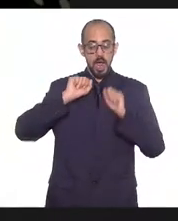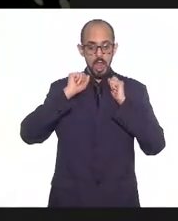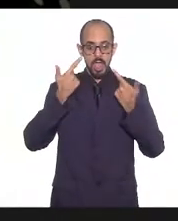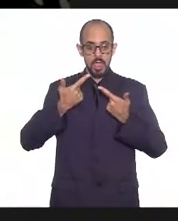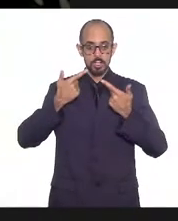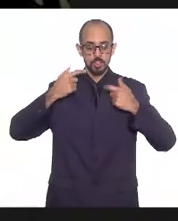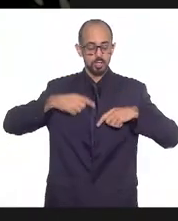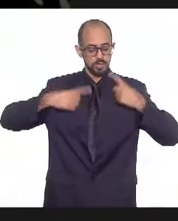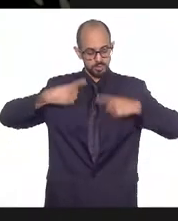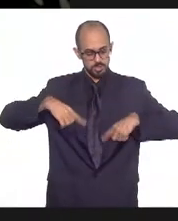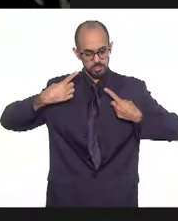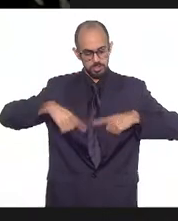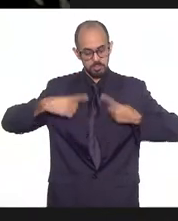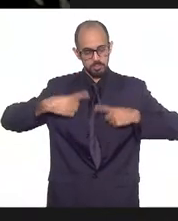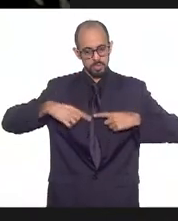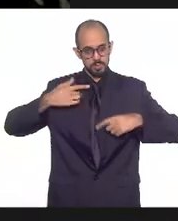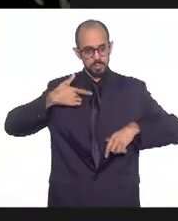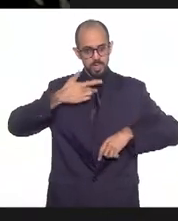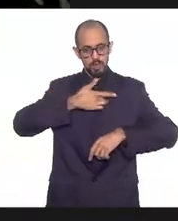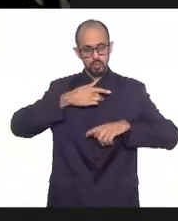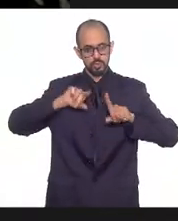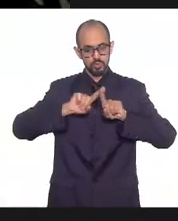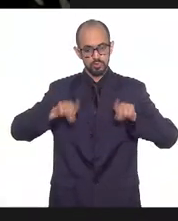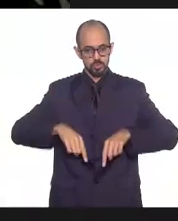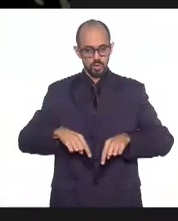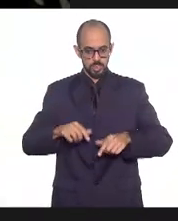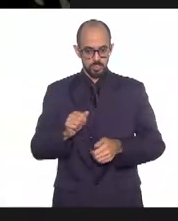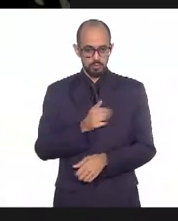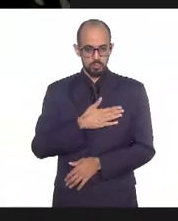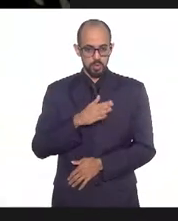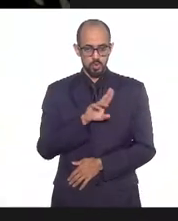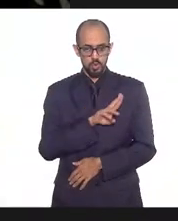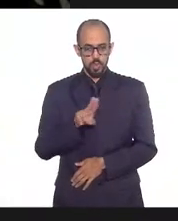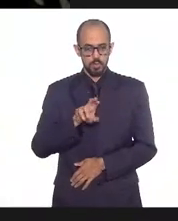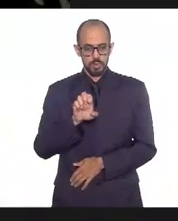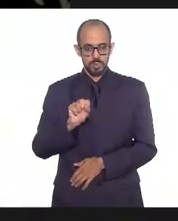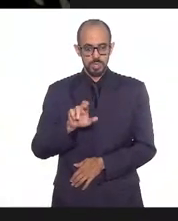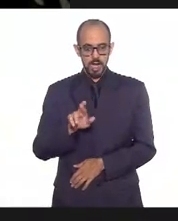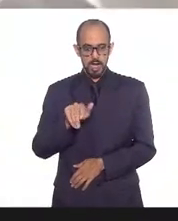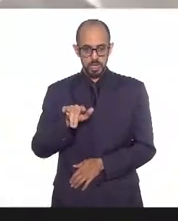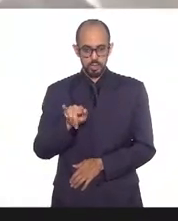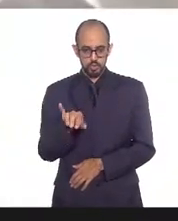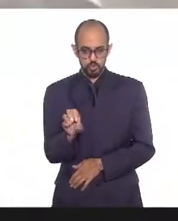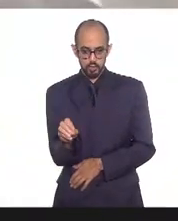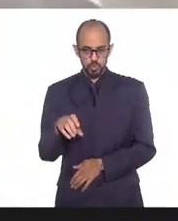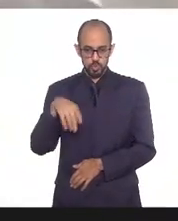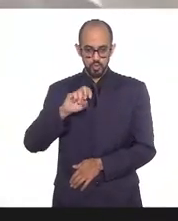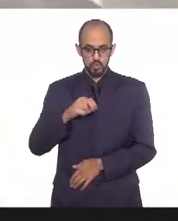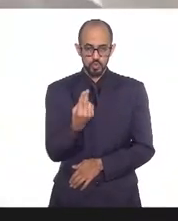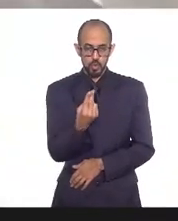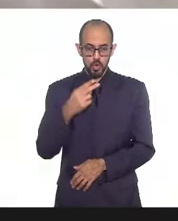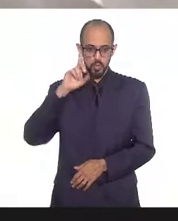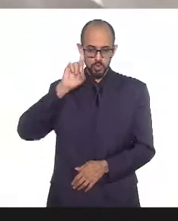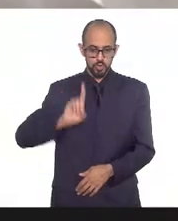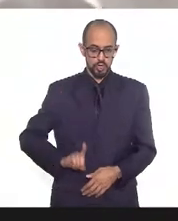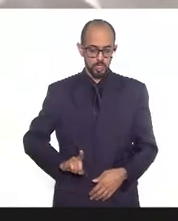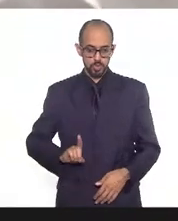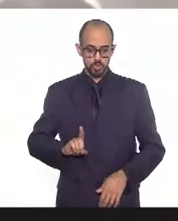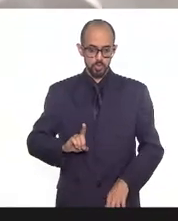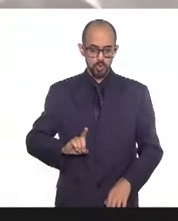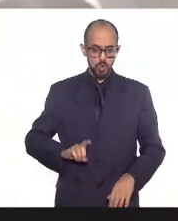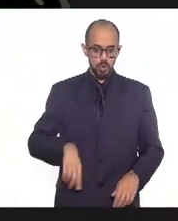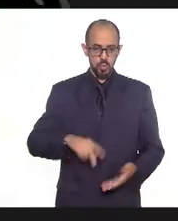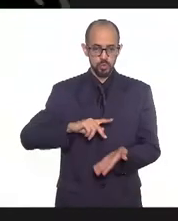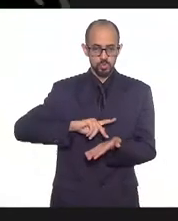sobre a saúde dos trabalhadores. Meu nome é Sérgio Borges, sou diretor, além de ser diretor do Sindipetro NF, sou